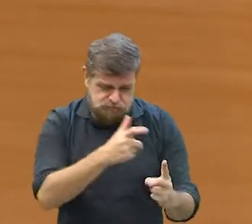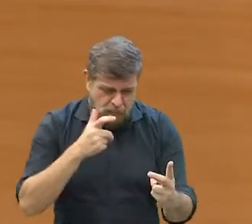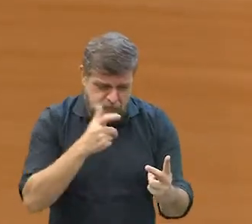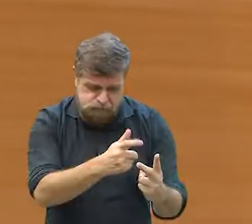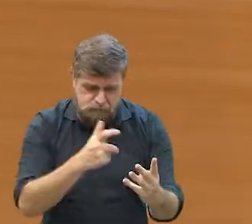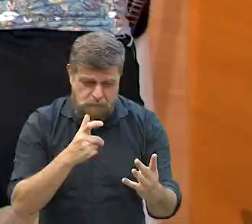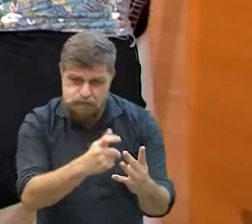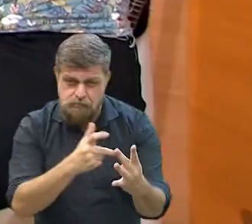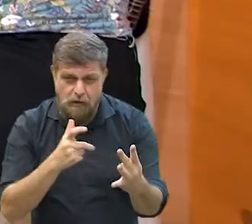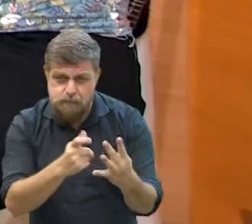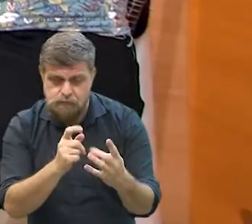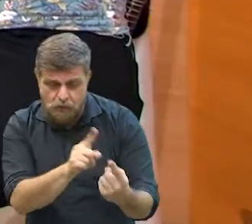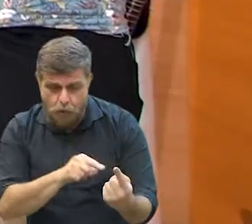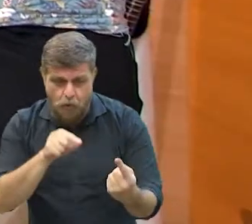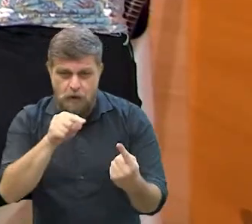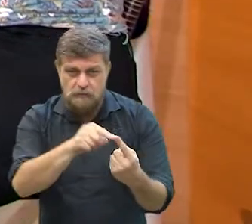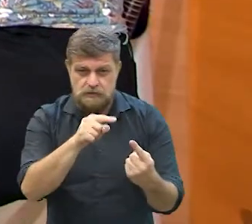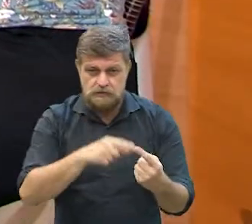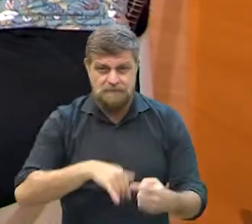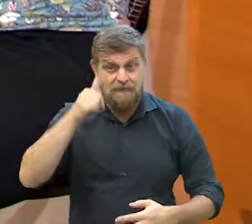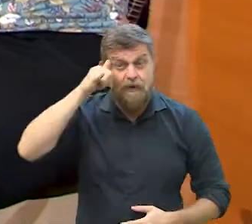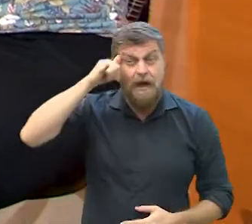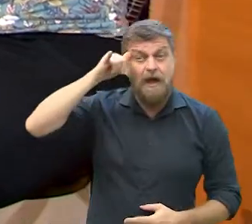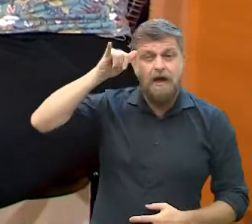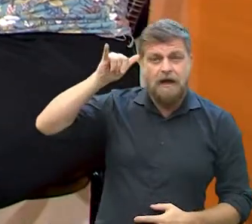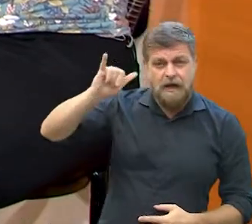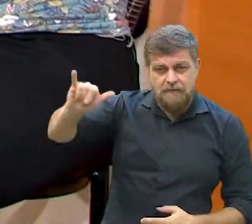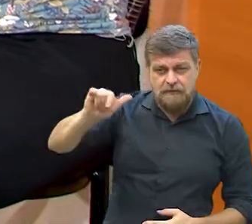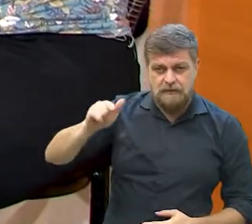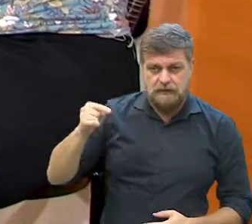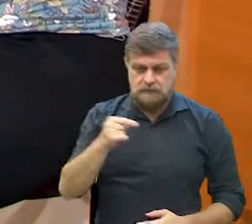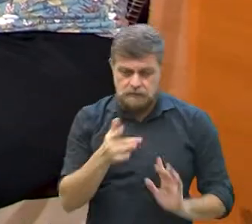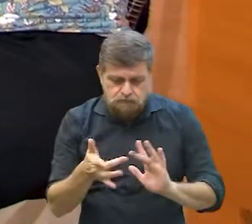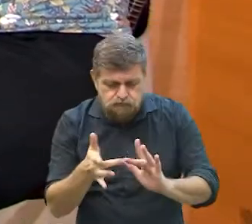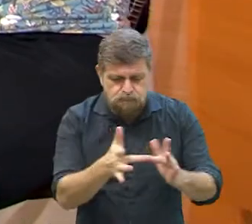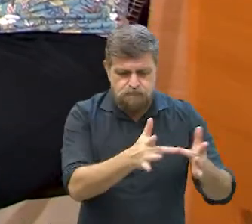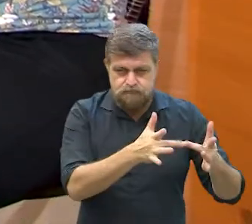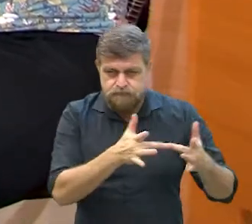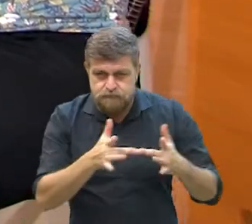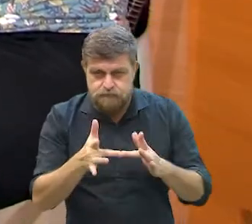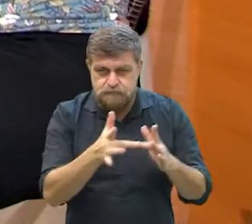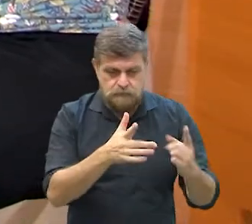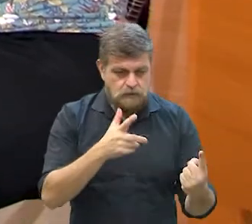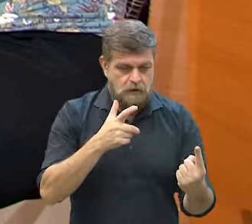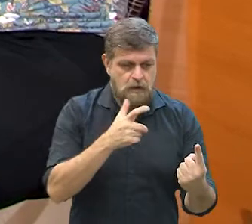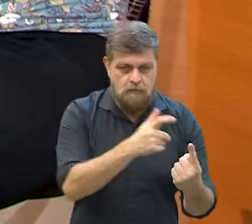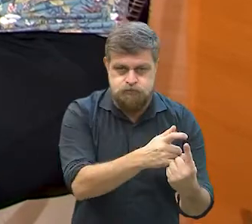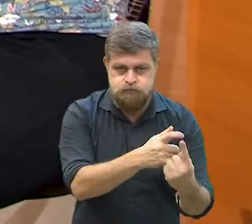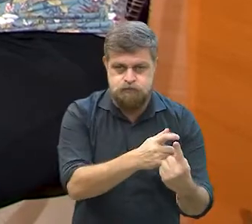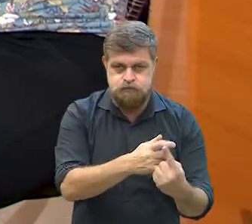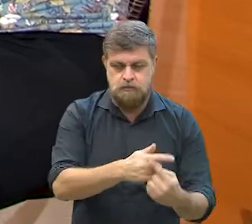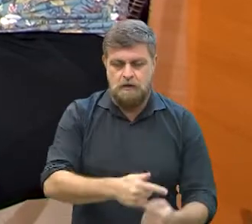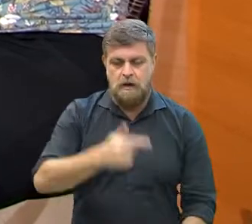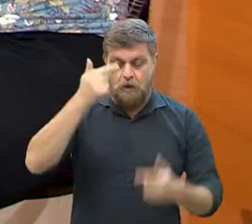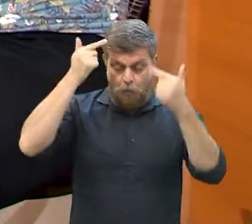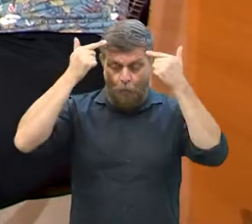vacinada que seja capaz de evitar, por conta da imunização de uma parcela da população,